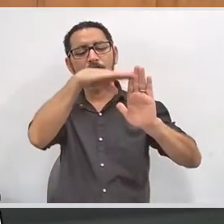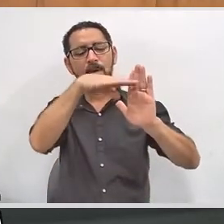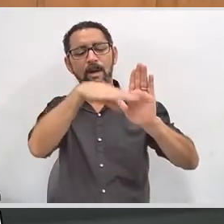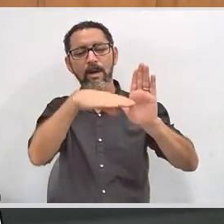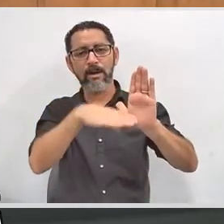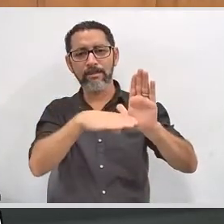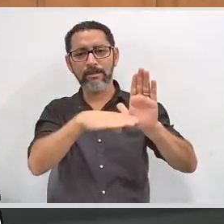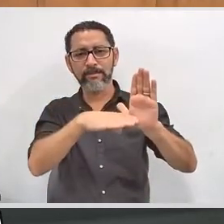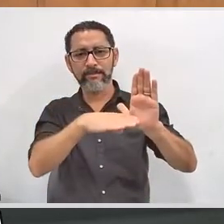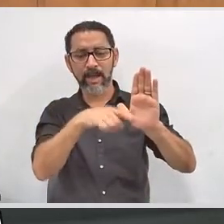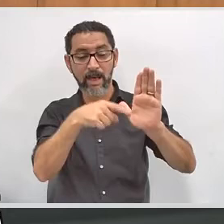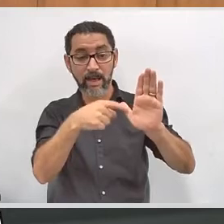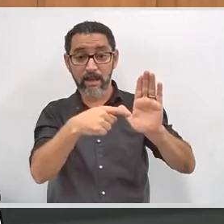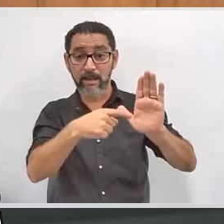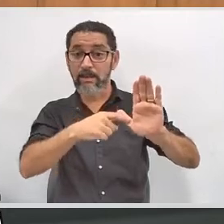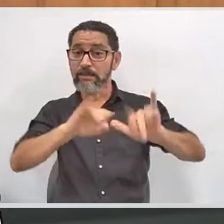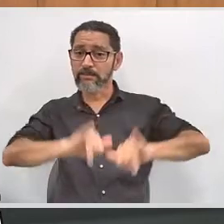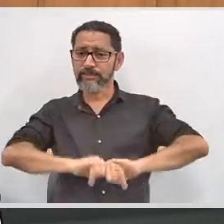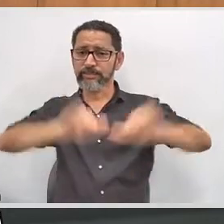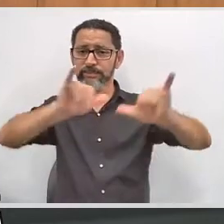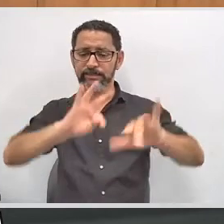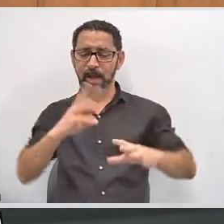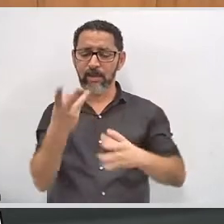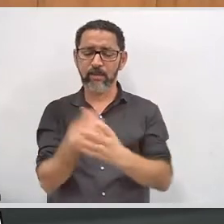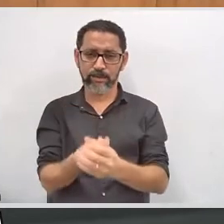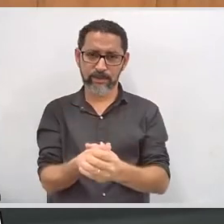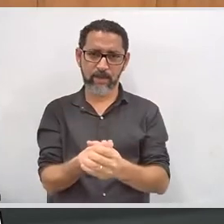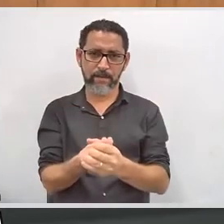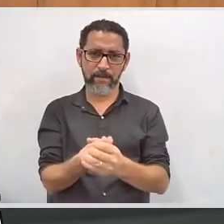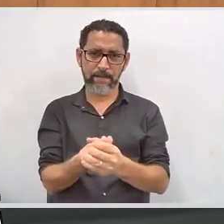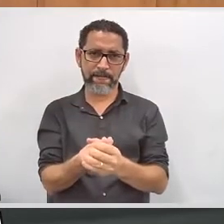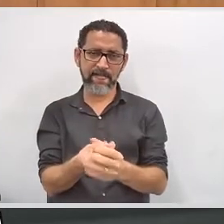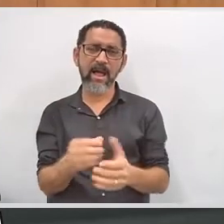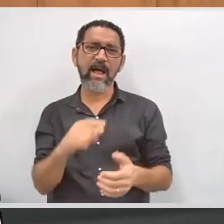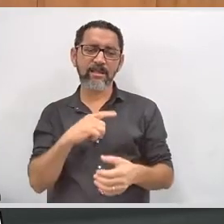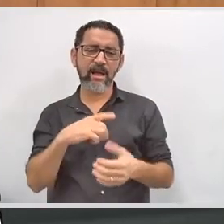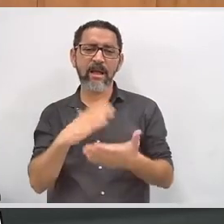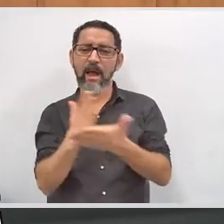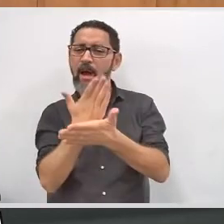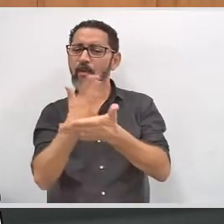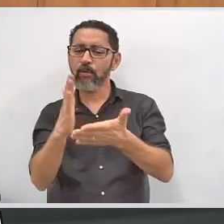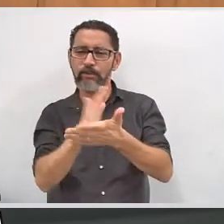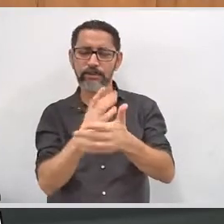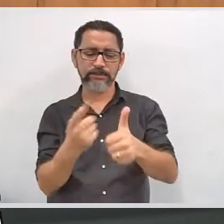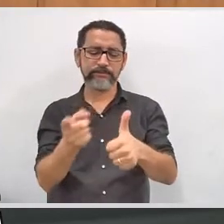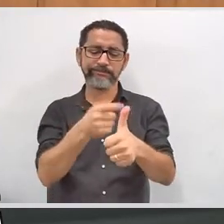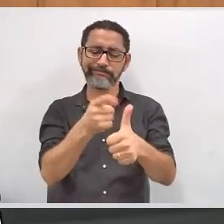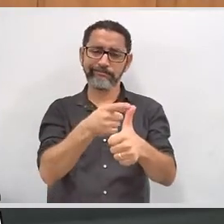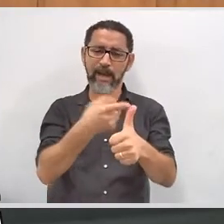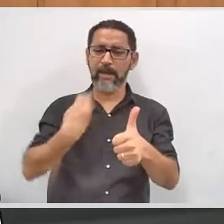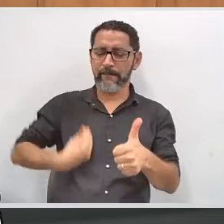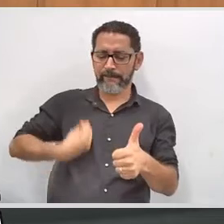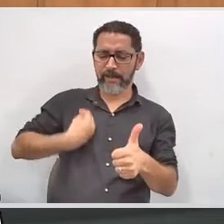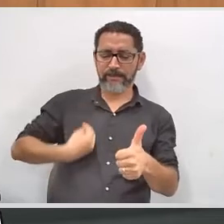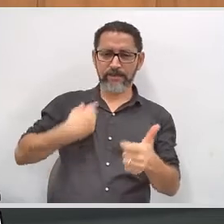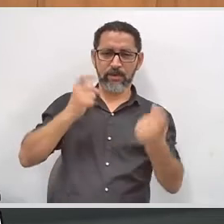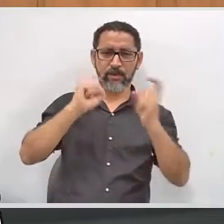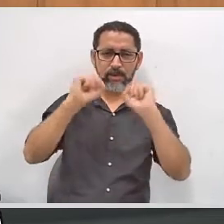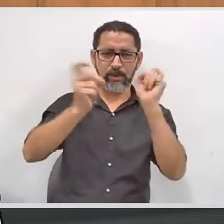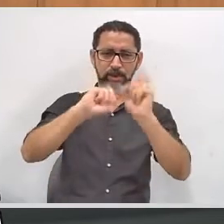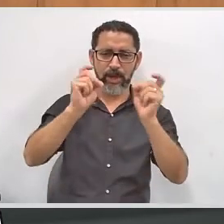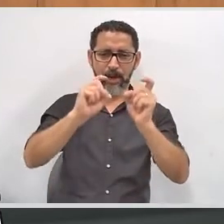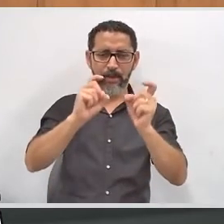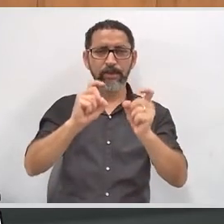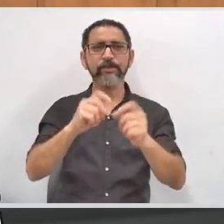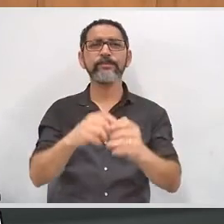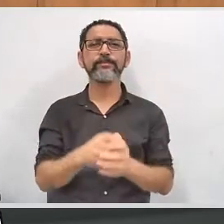acessibilidade e inclusão da justiça eleitoral e, dentre elas, podemos destacar as seguintes. Participação em reuniões, eventos das entidades e